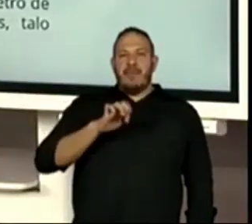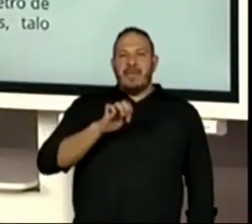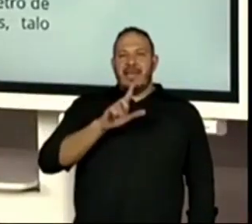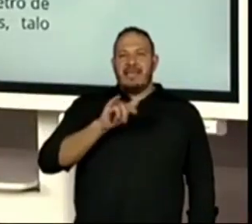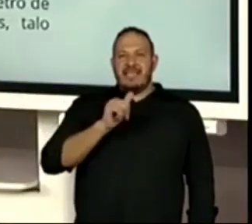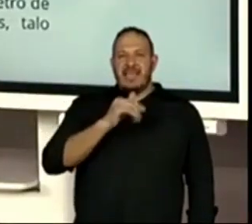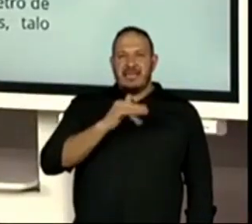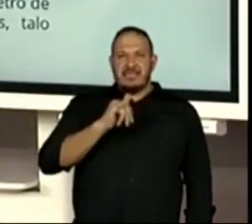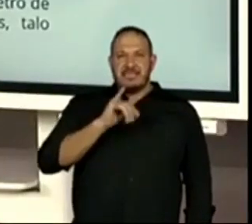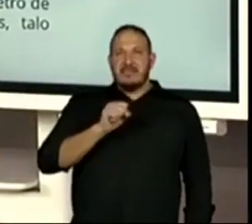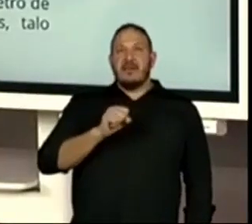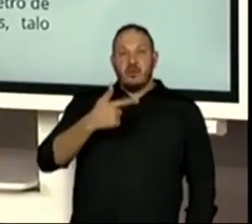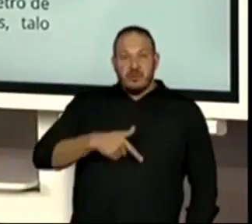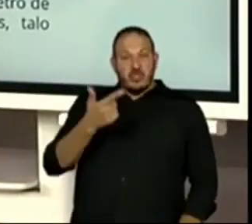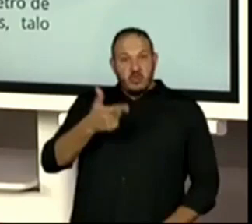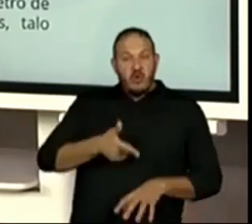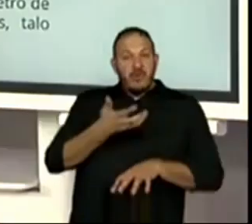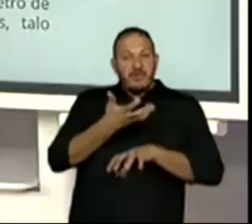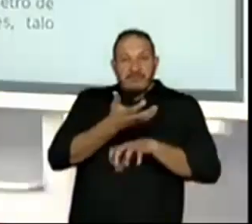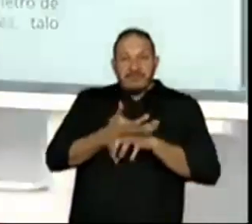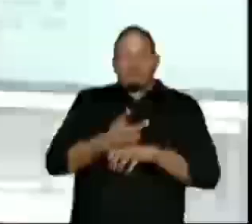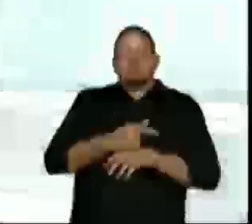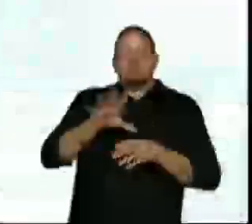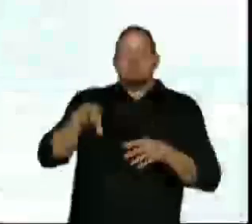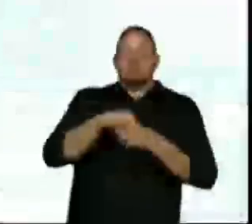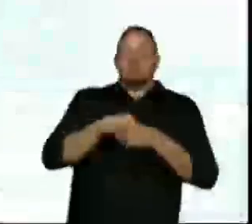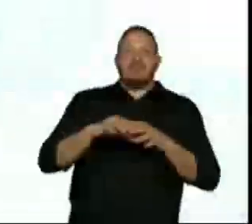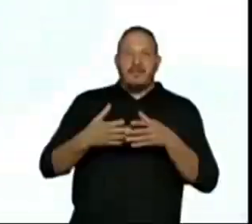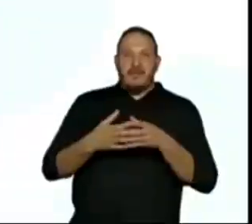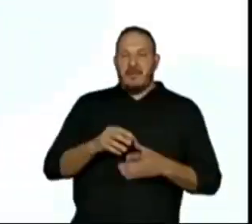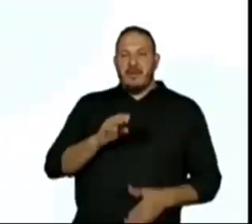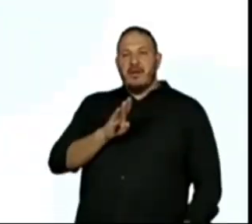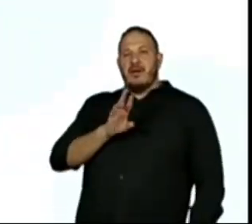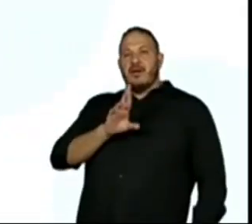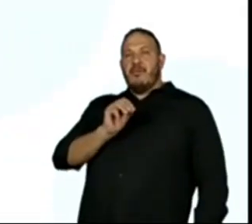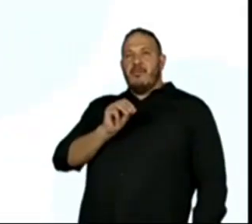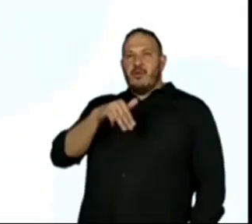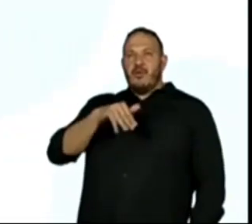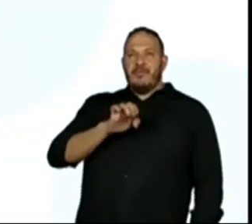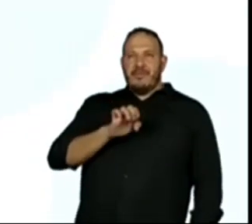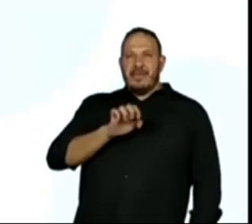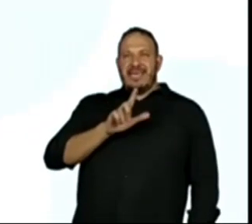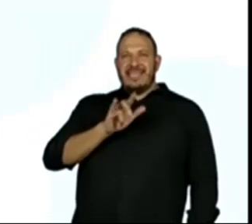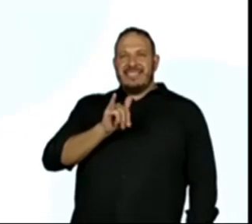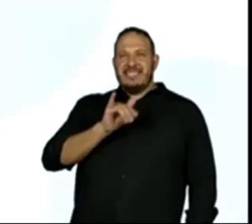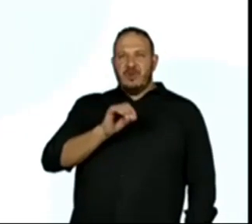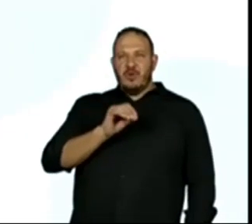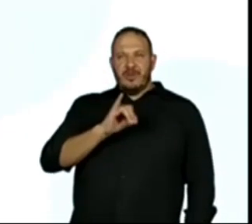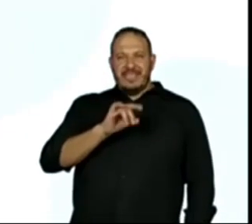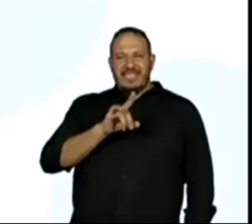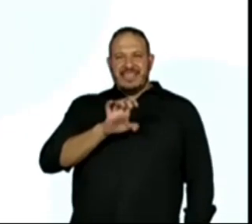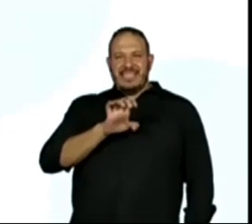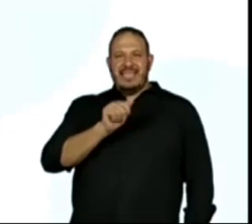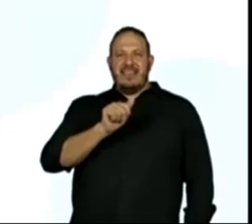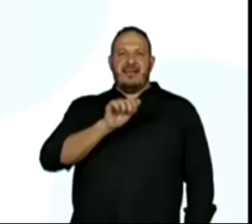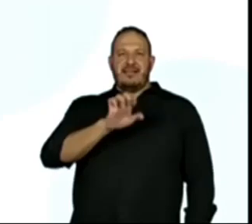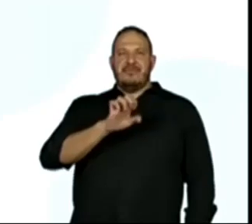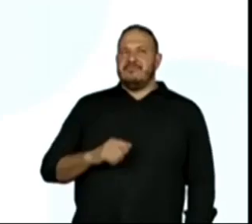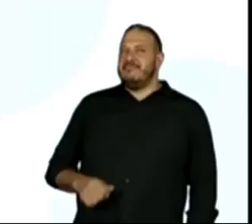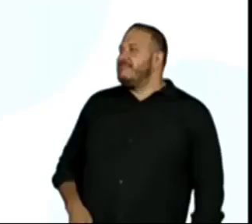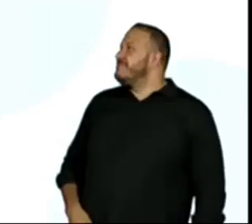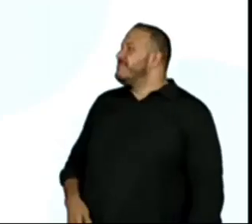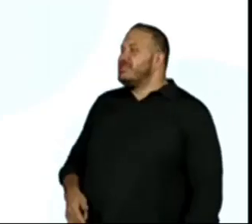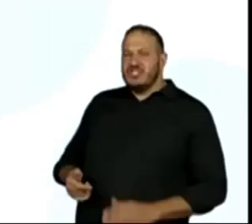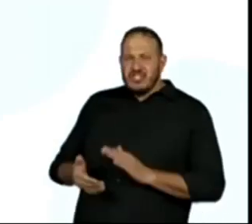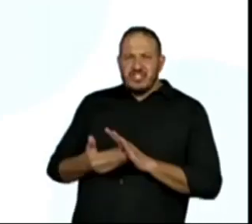O abacaxi. É da subfamília bromelioideai. E aí? Tira